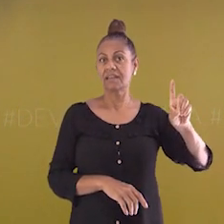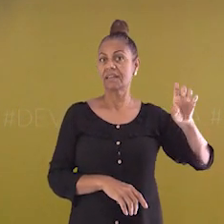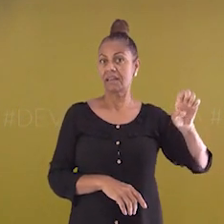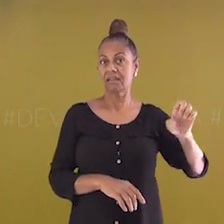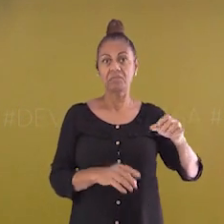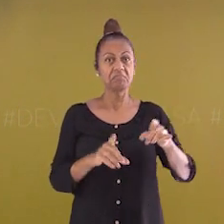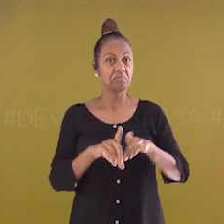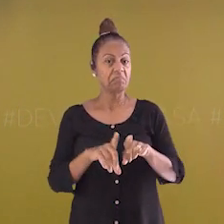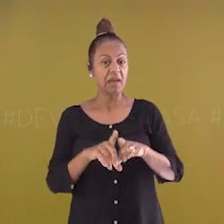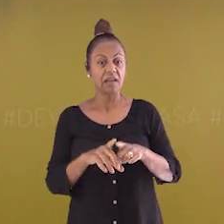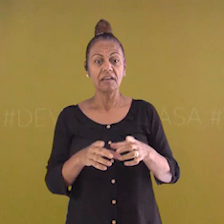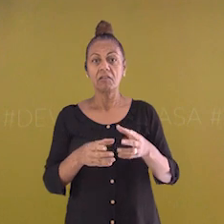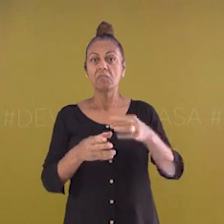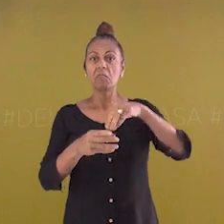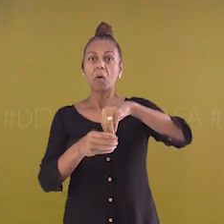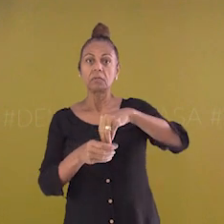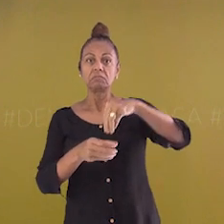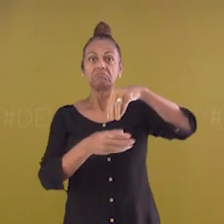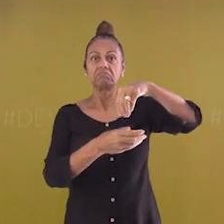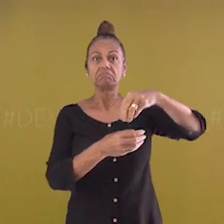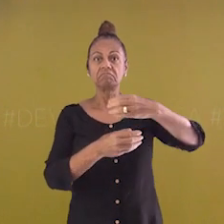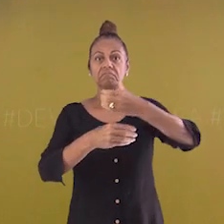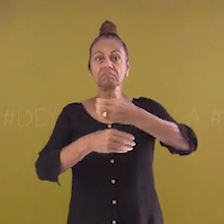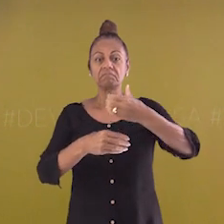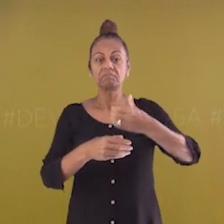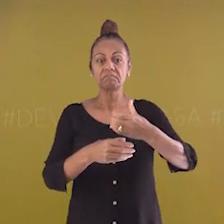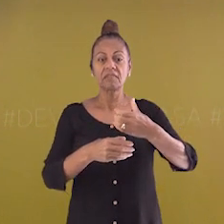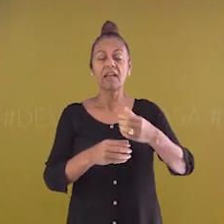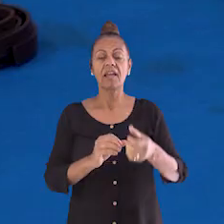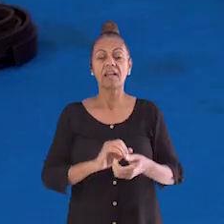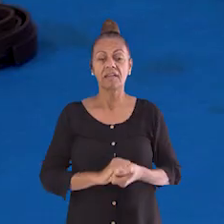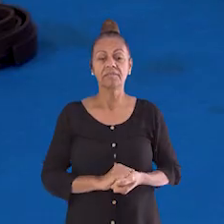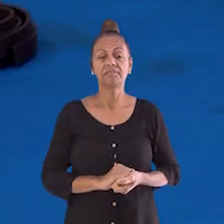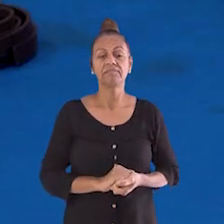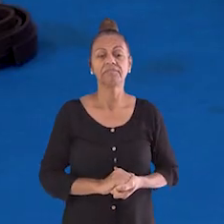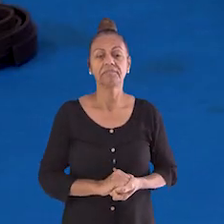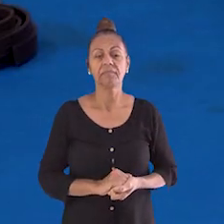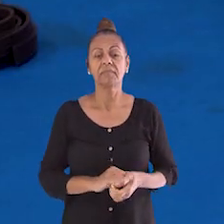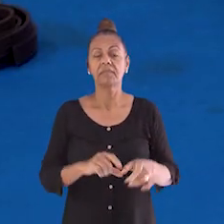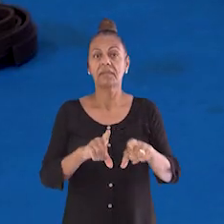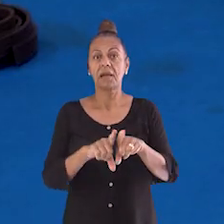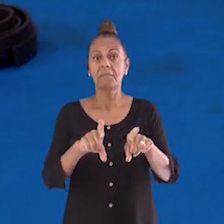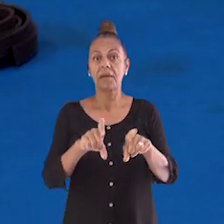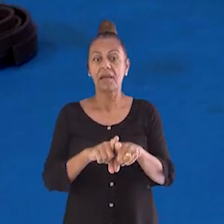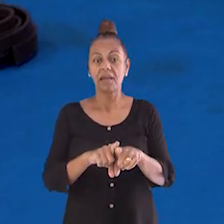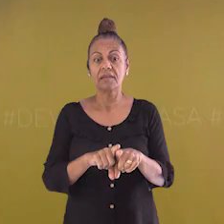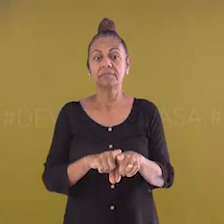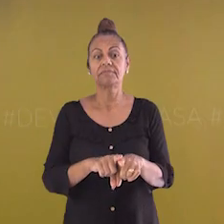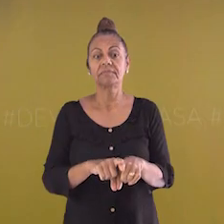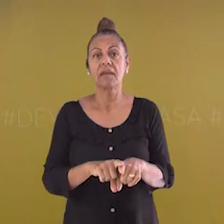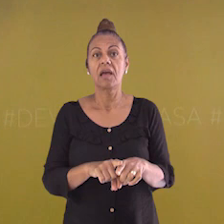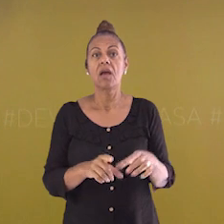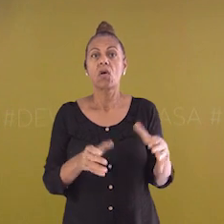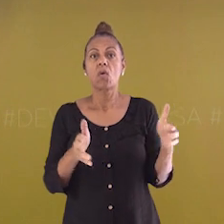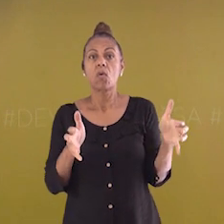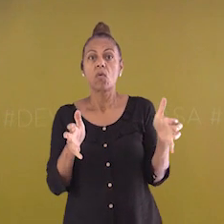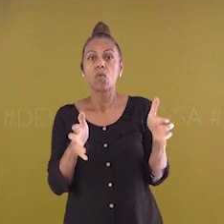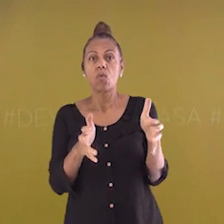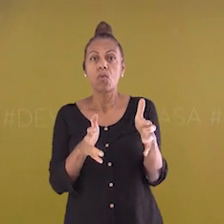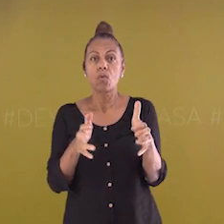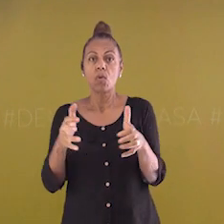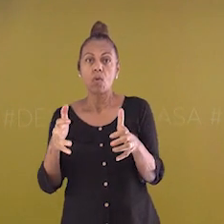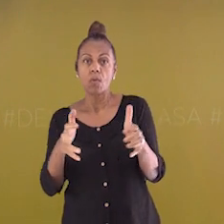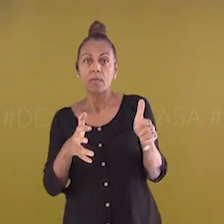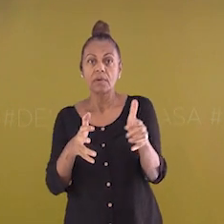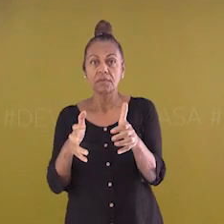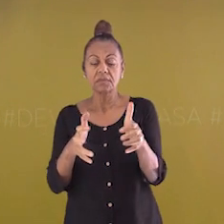ocorre, por exemplo, quando eu encho o êmbolo dessa seringa com ar, que o ar